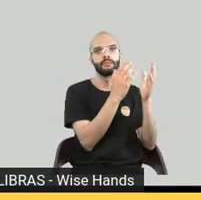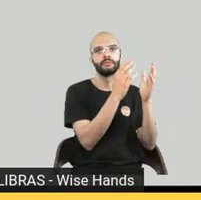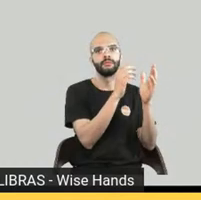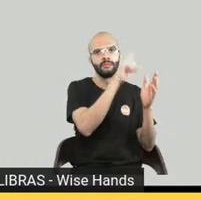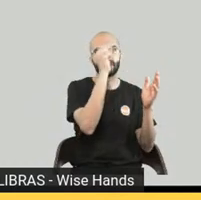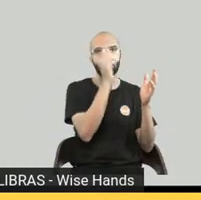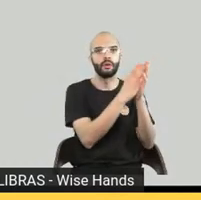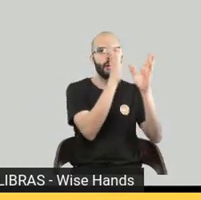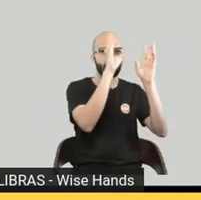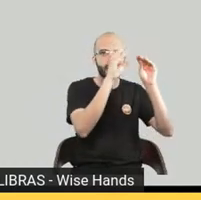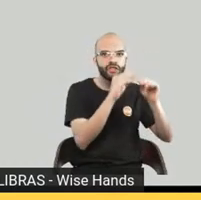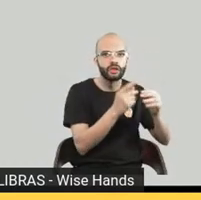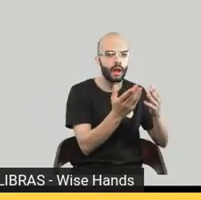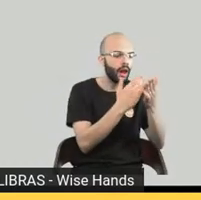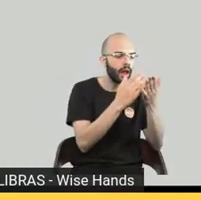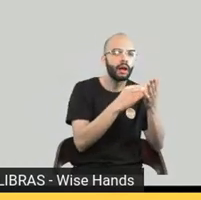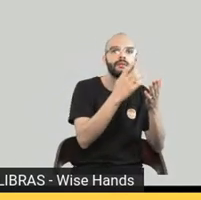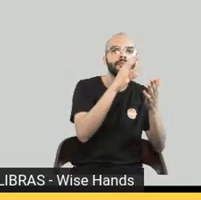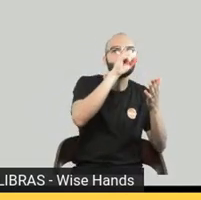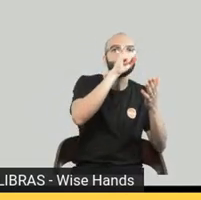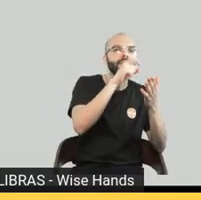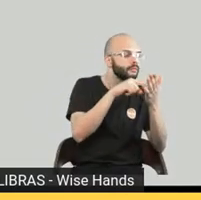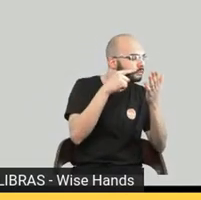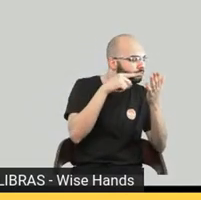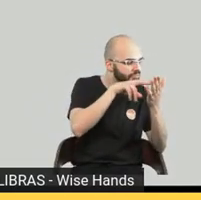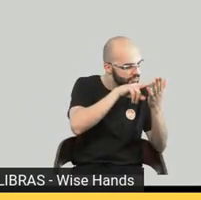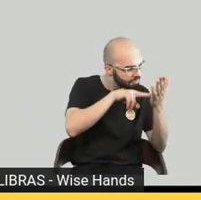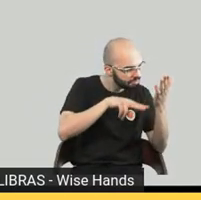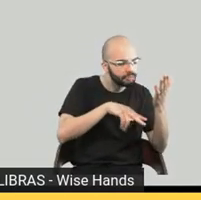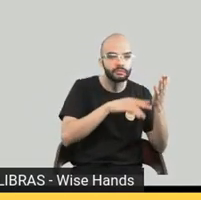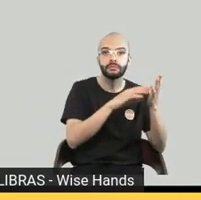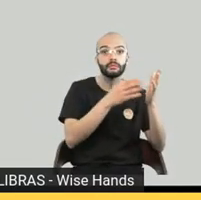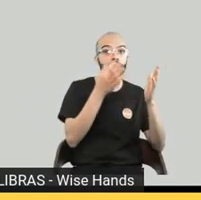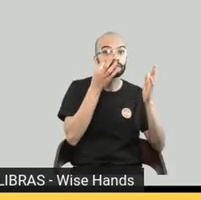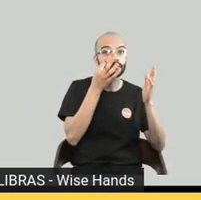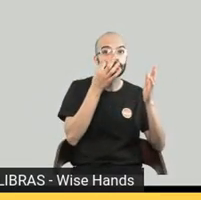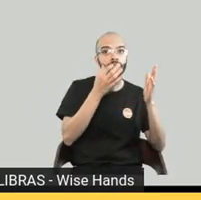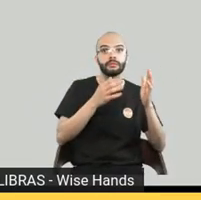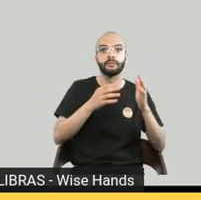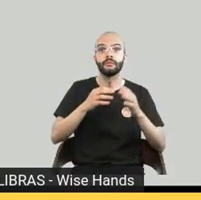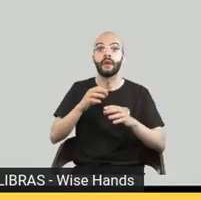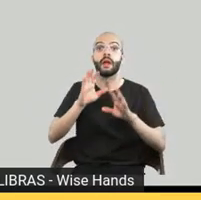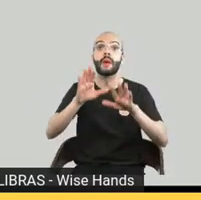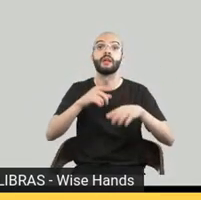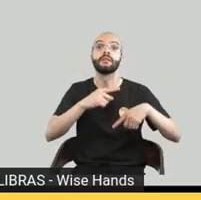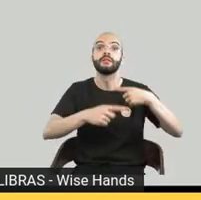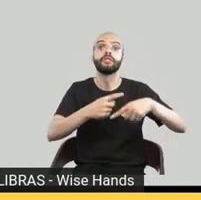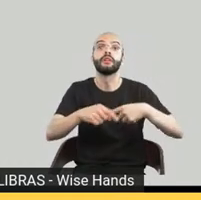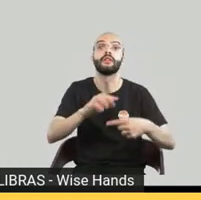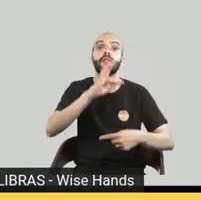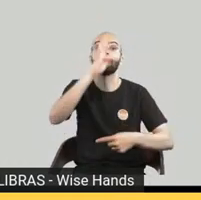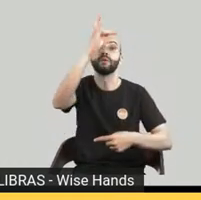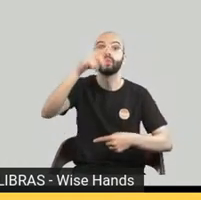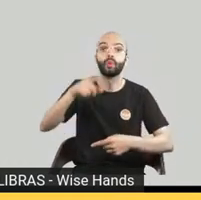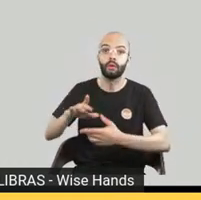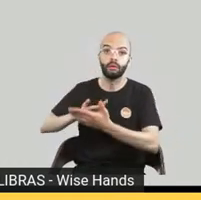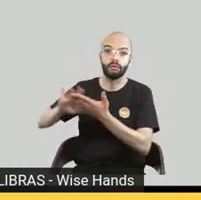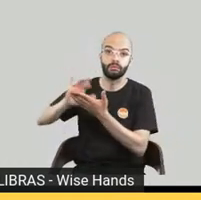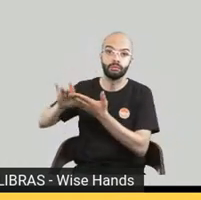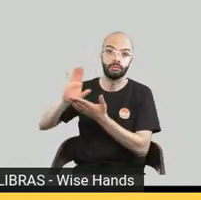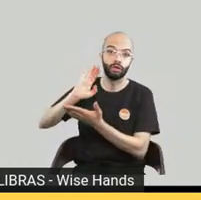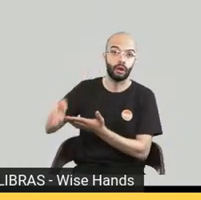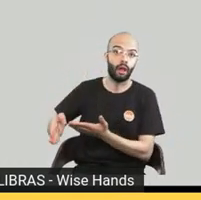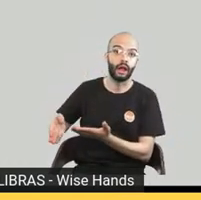futuro próximo dessa geração de crianças hoje que até tem já desenvolvido um pouquinho mais o hábito da leitura do que os maiores